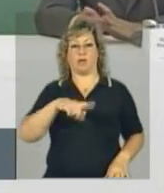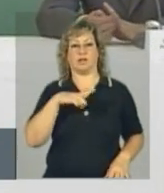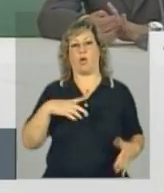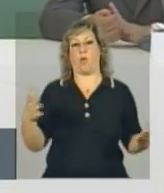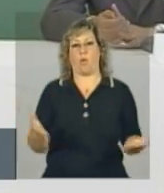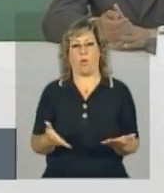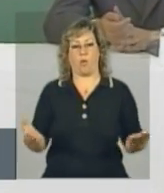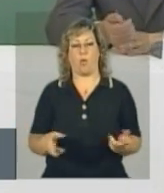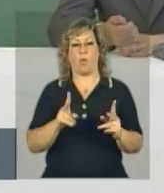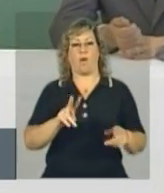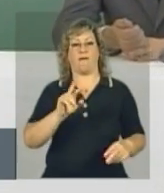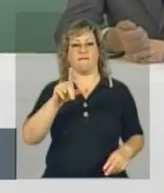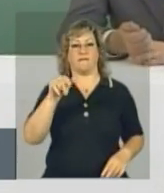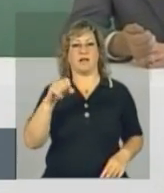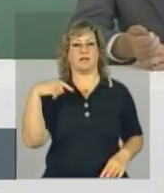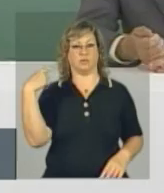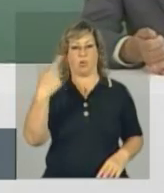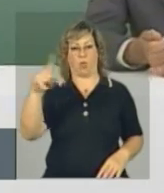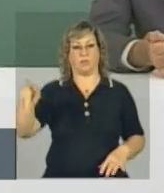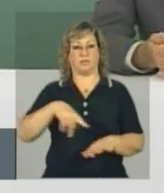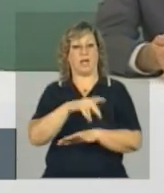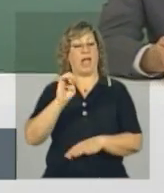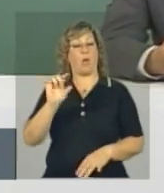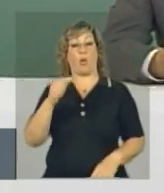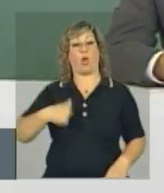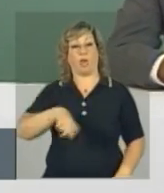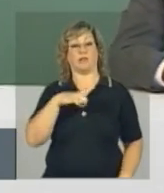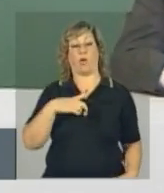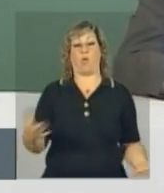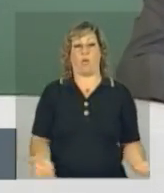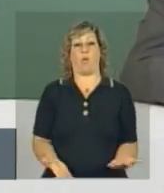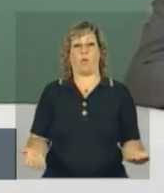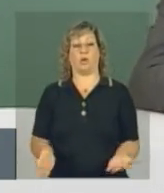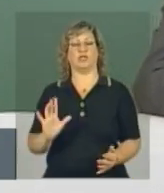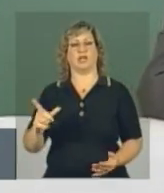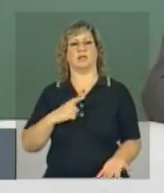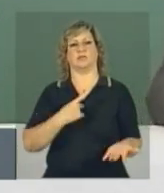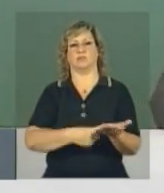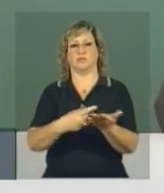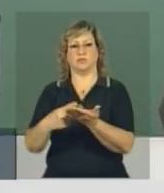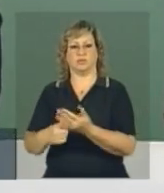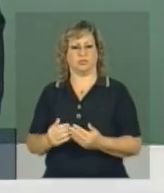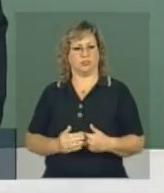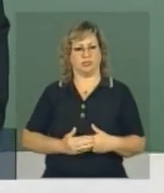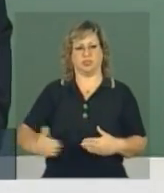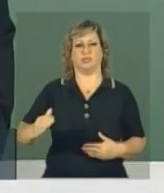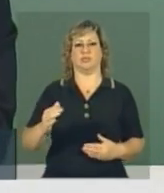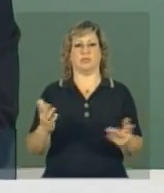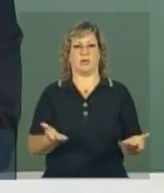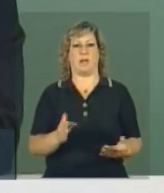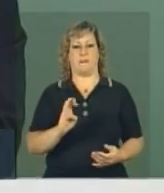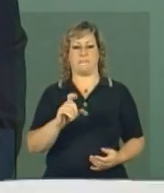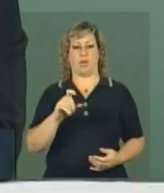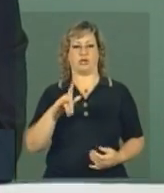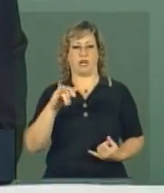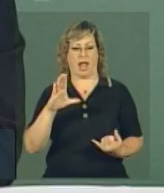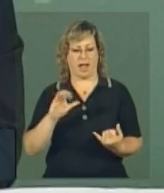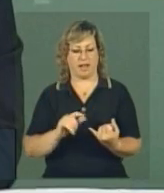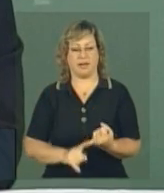como as vagas no exterior, é o que nós temos hoje. Nós já temos negociações da adiantada com todos esses países que nós falamos, Bélgica,